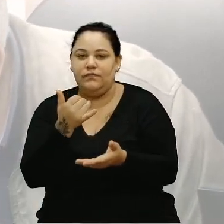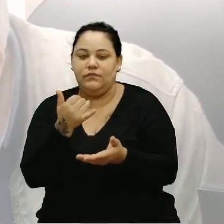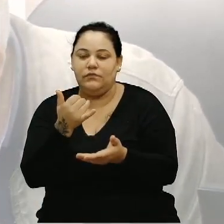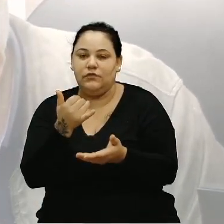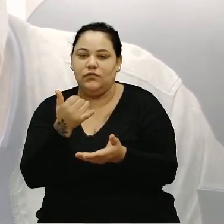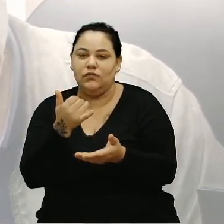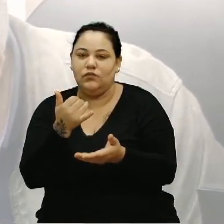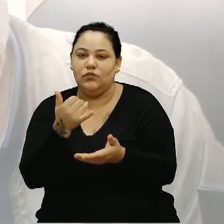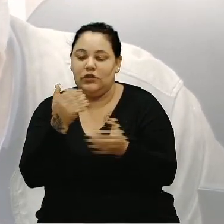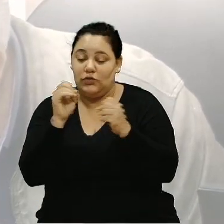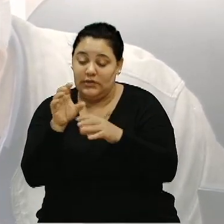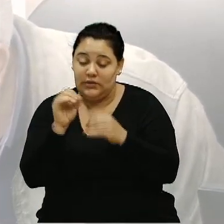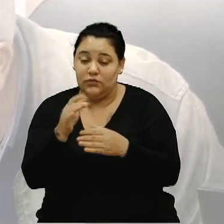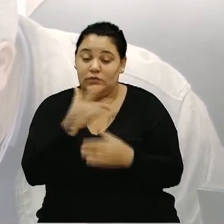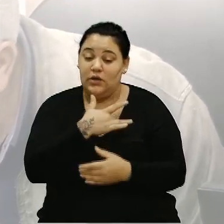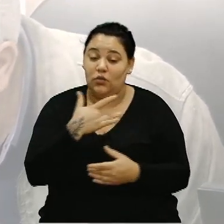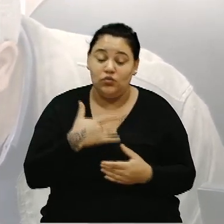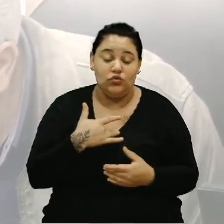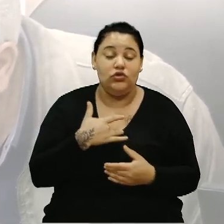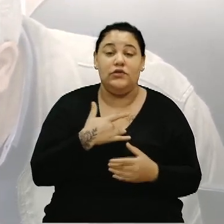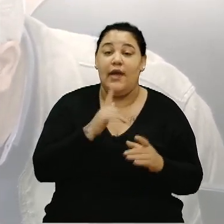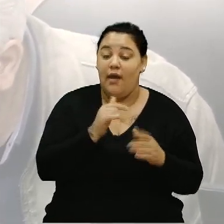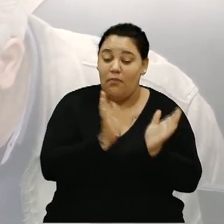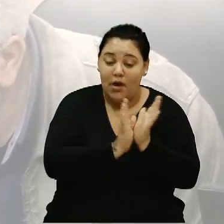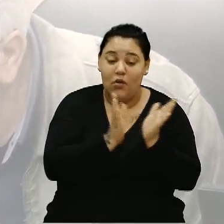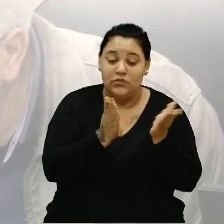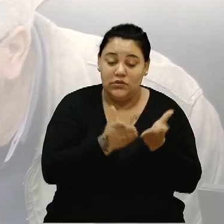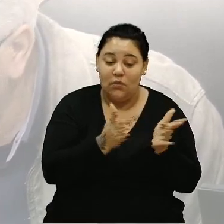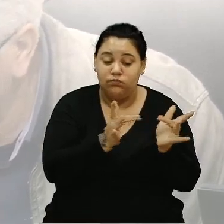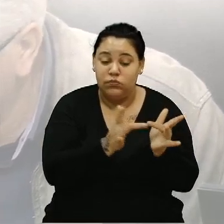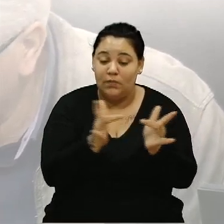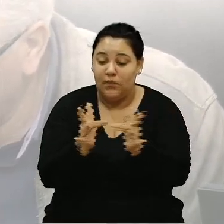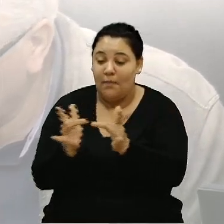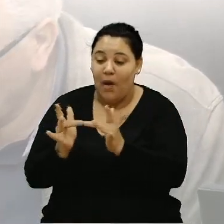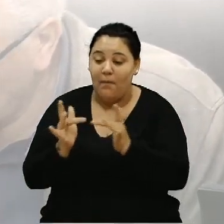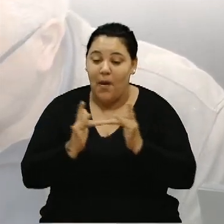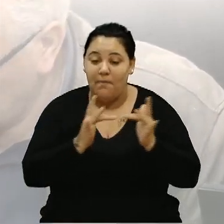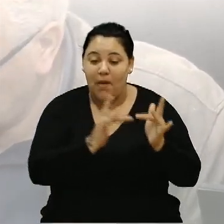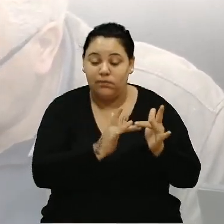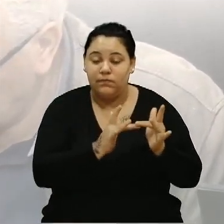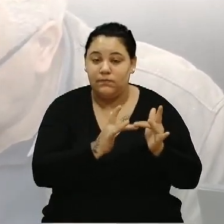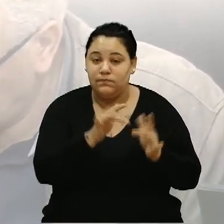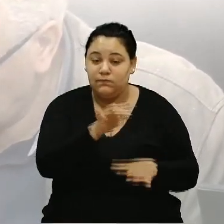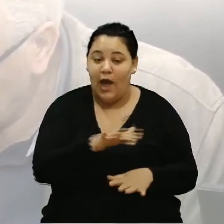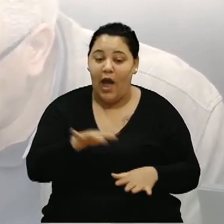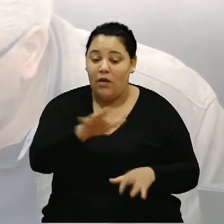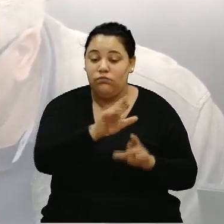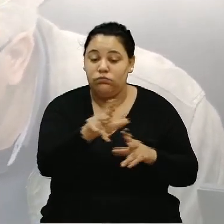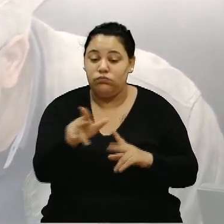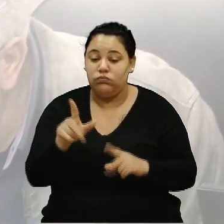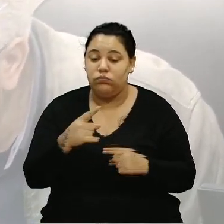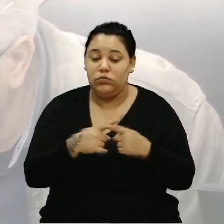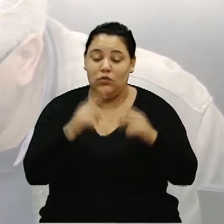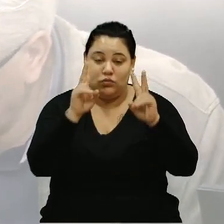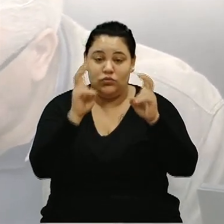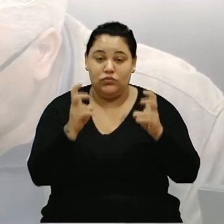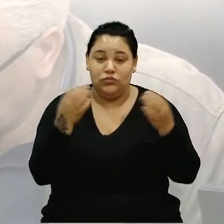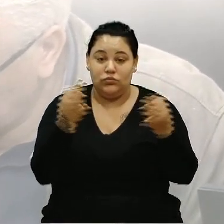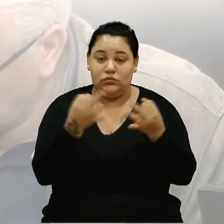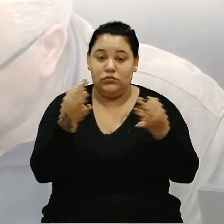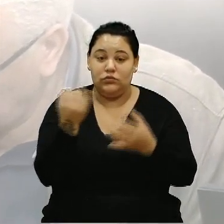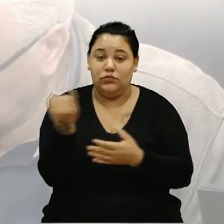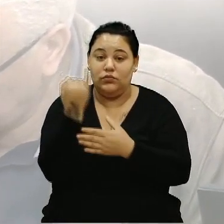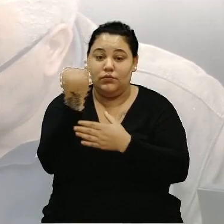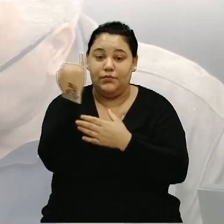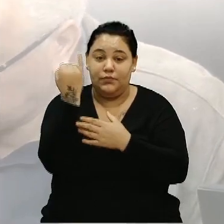Saúde, inevitavelmente. Então é uma comissão que ela vai conseguir transitar em várias áreas. Porque é um tema extremamente importante e